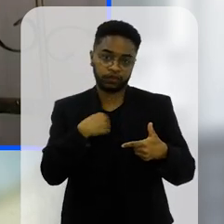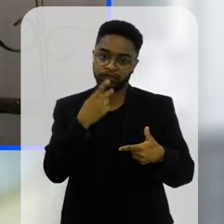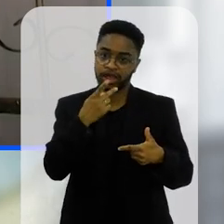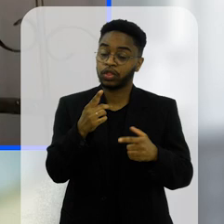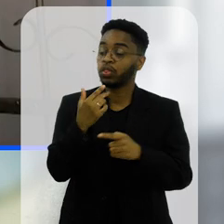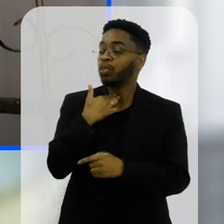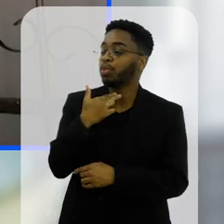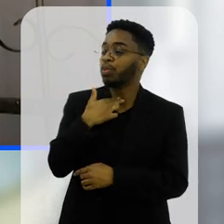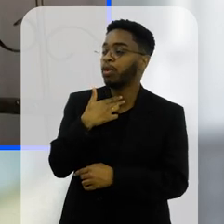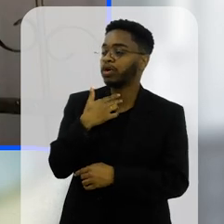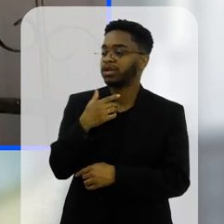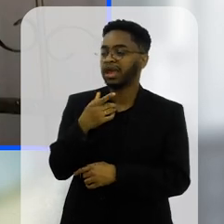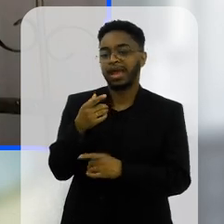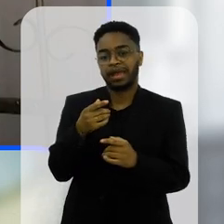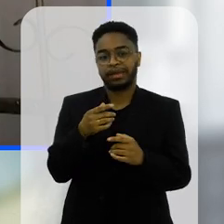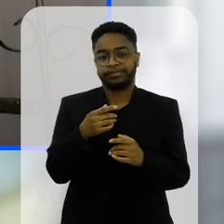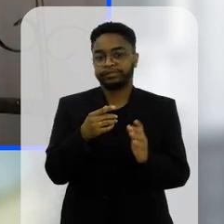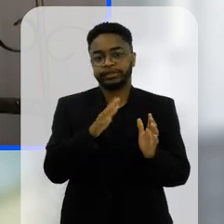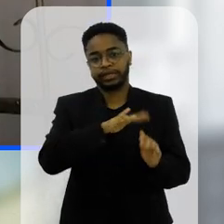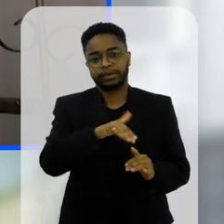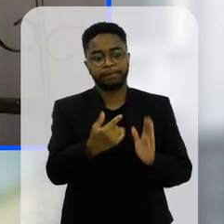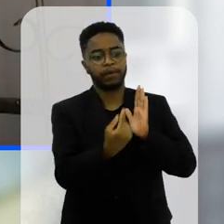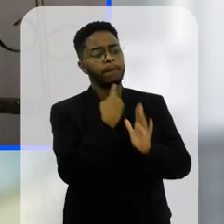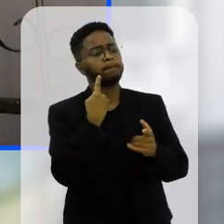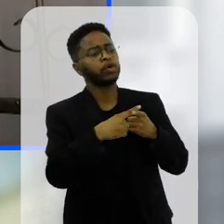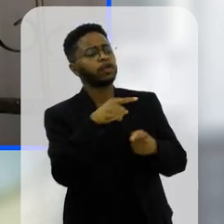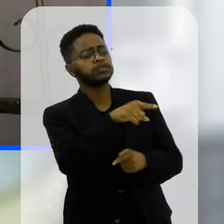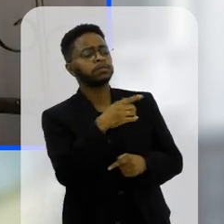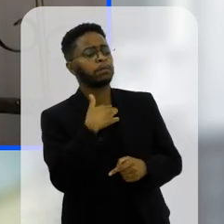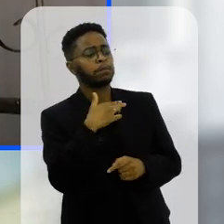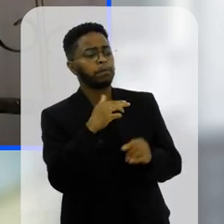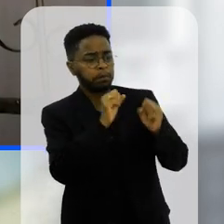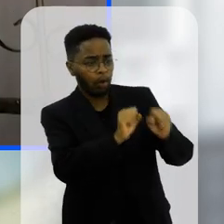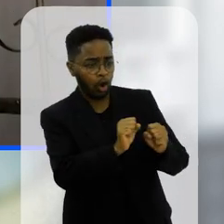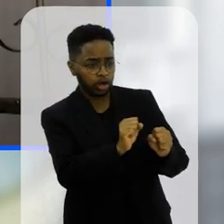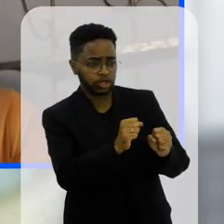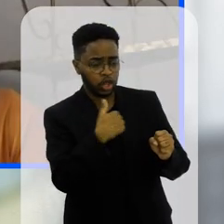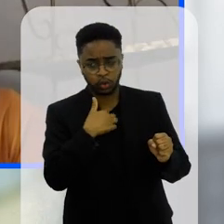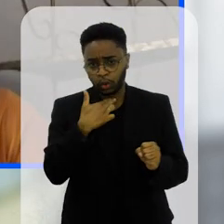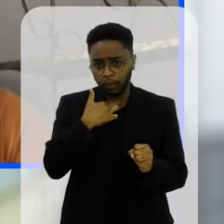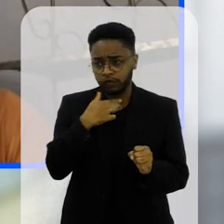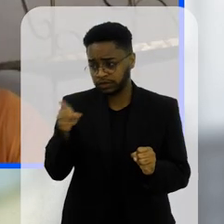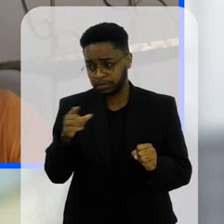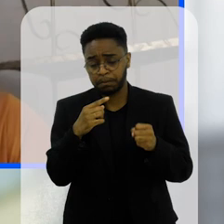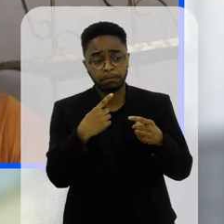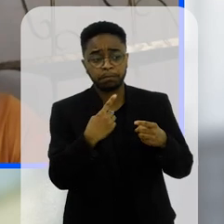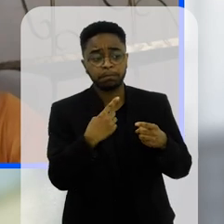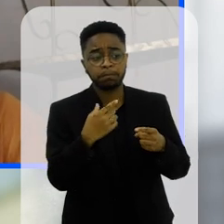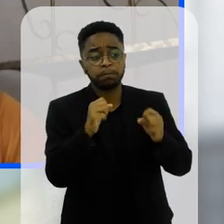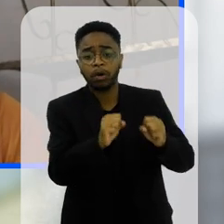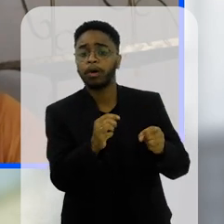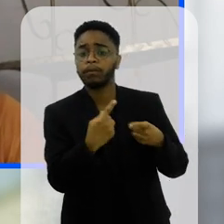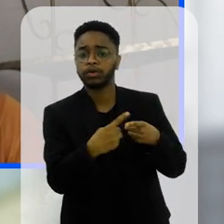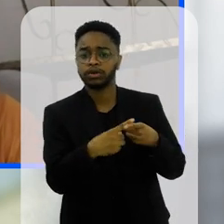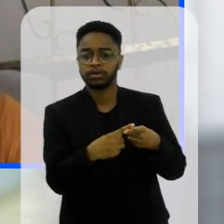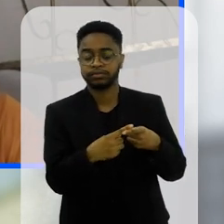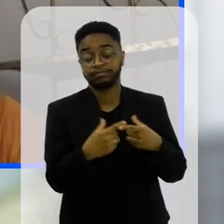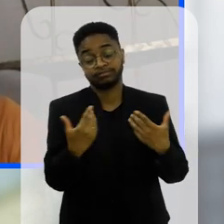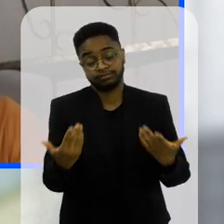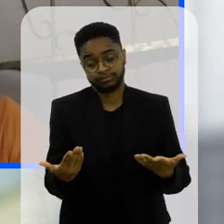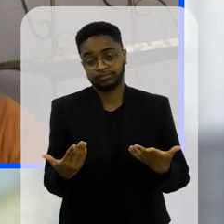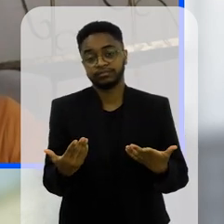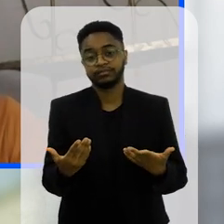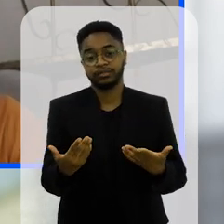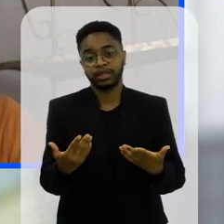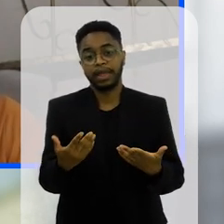não pode mas por que você pode? porque é a primeira coisa que eles falam porque o outro pode por que você pode e eu não?